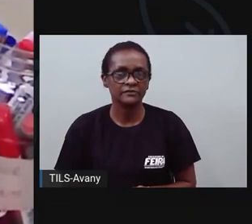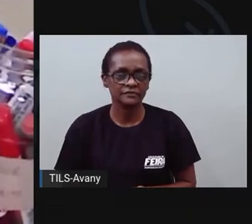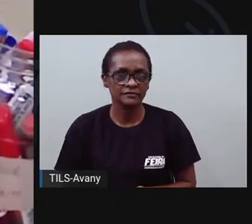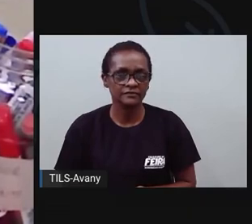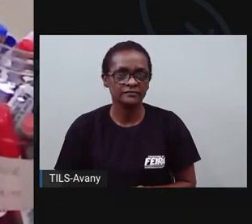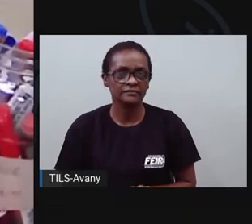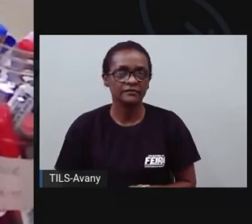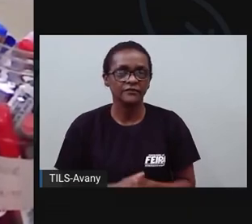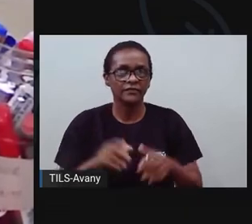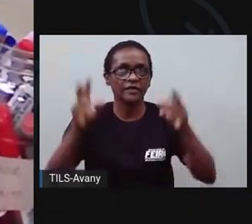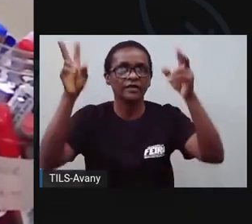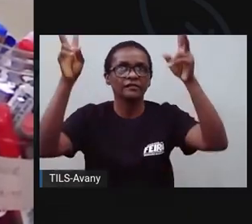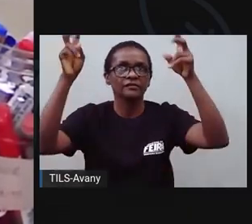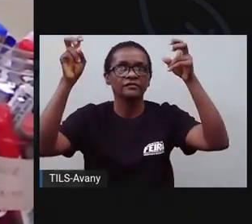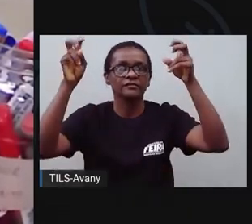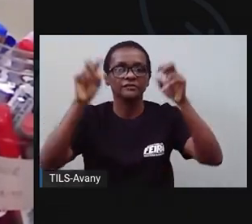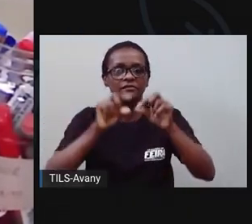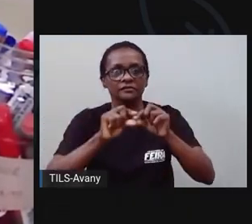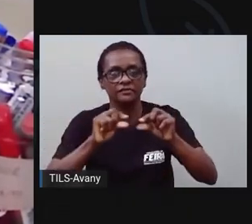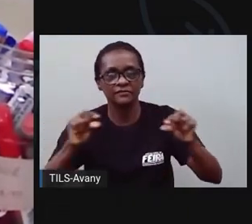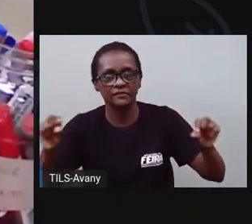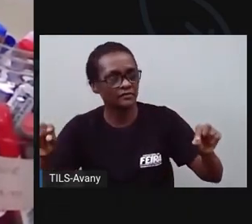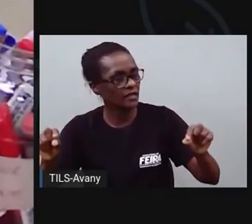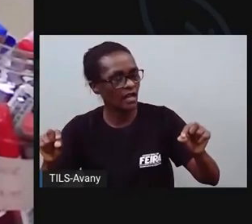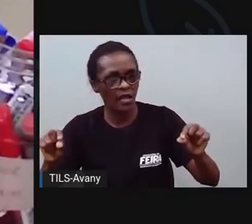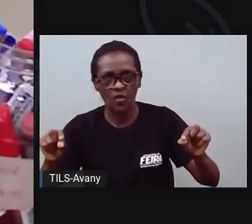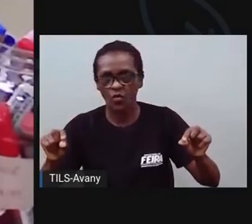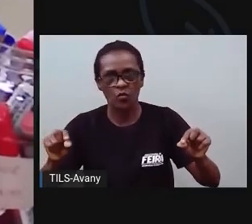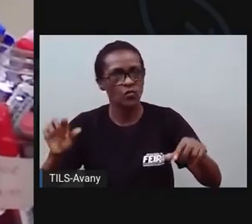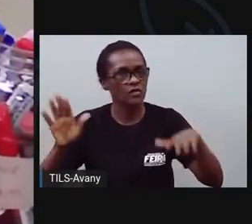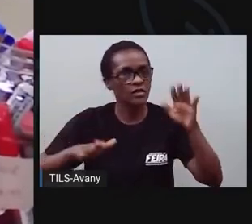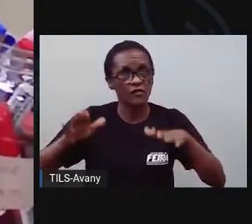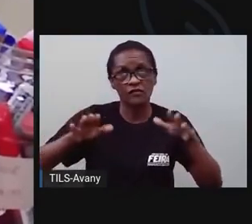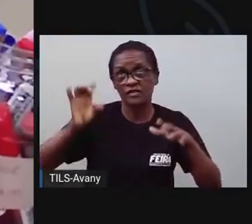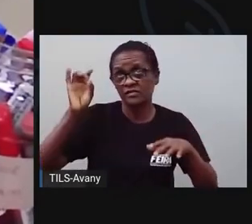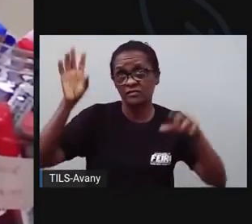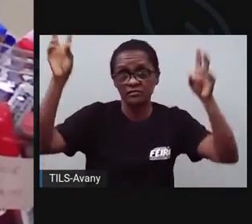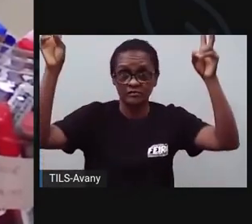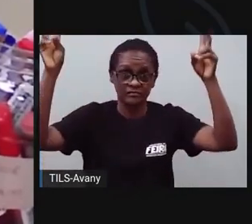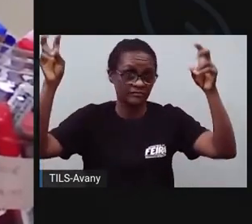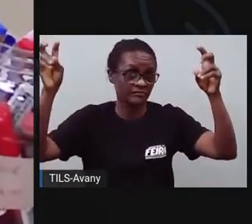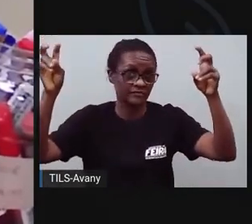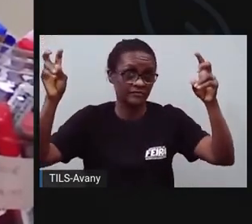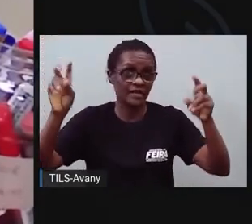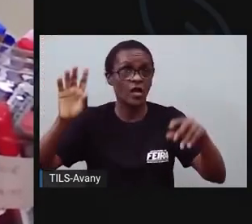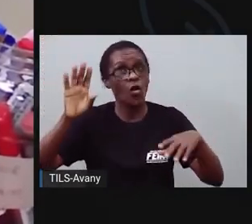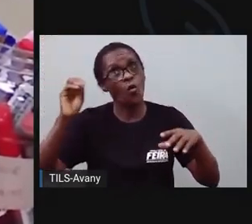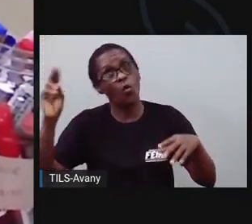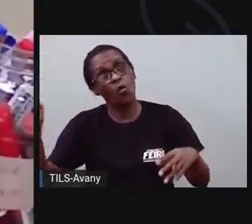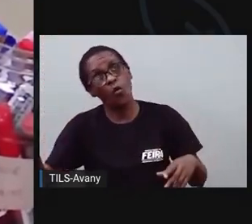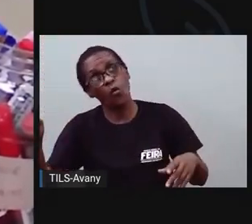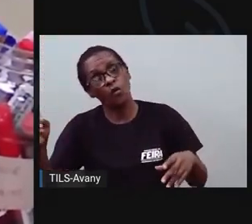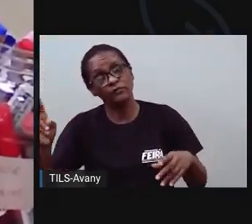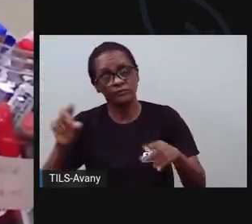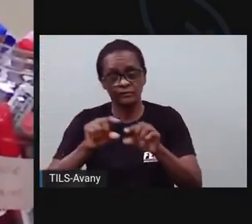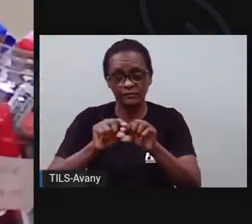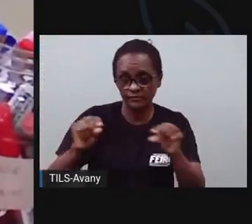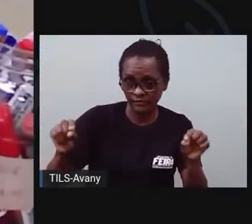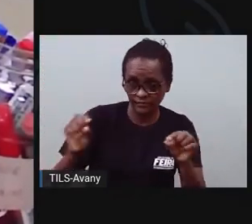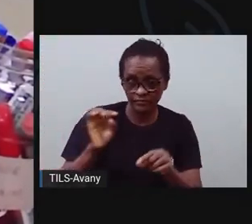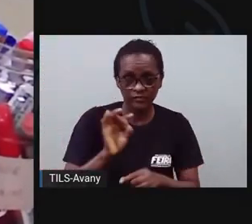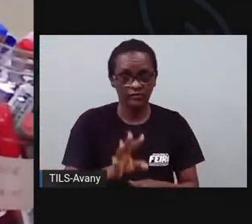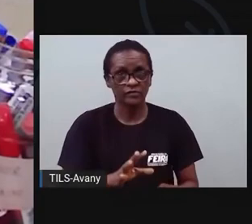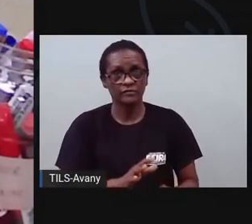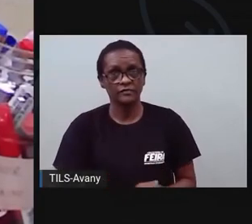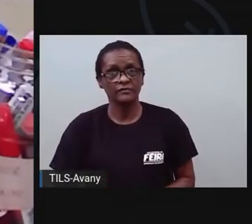aquele subtítulo que fica aqui embaixo, a gente já não observou aqui nessas reportagens. Porque ele pode ter ou pode não ter. O